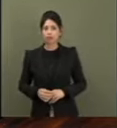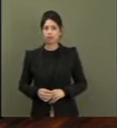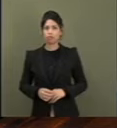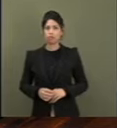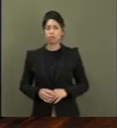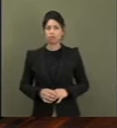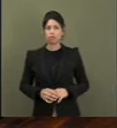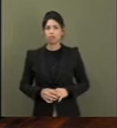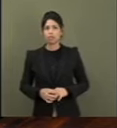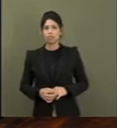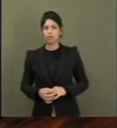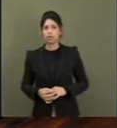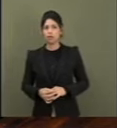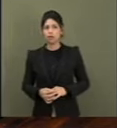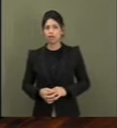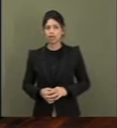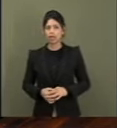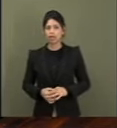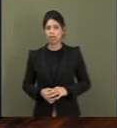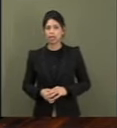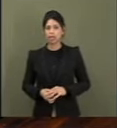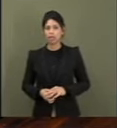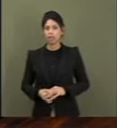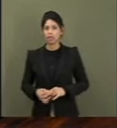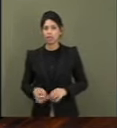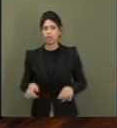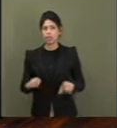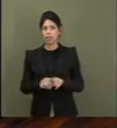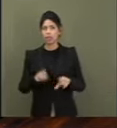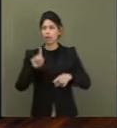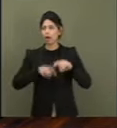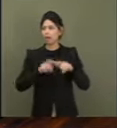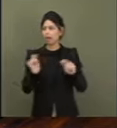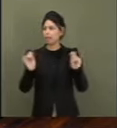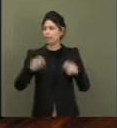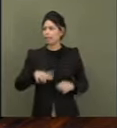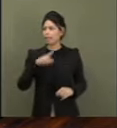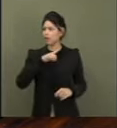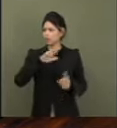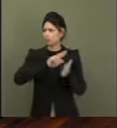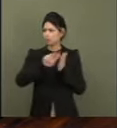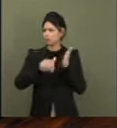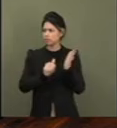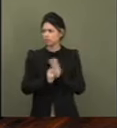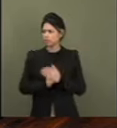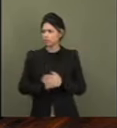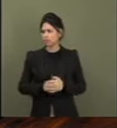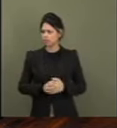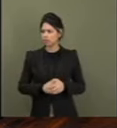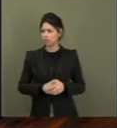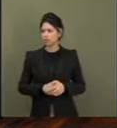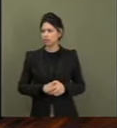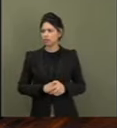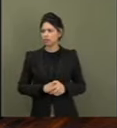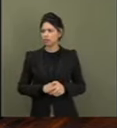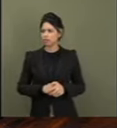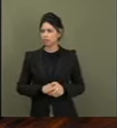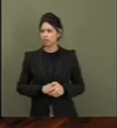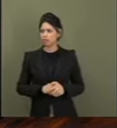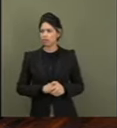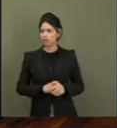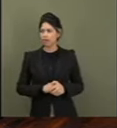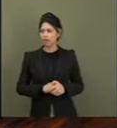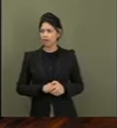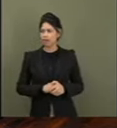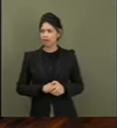As injustiças nos chamam à responsabilidade, à busca do bem-estar e ao bem-viver.